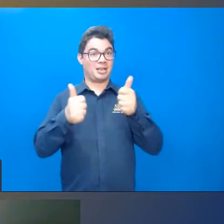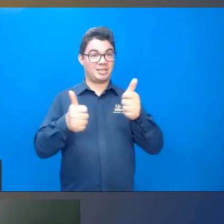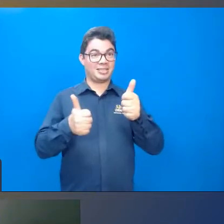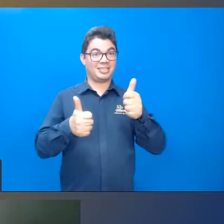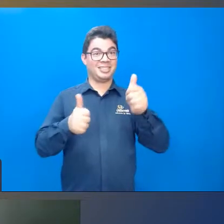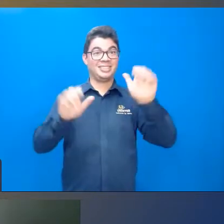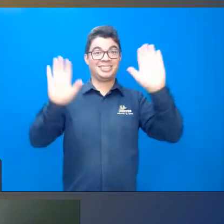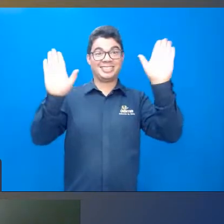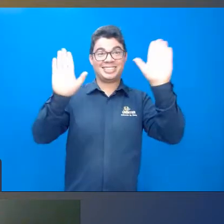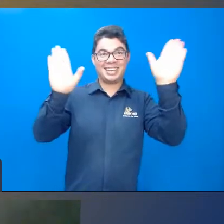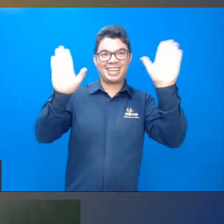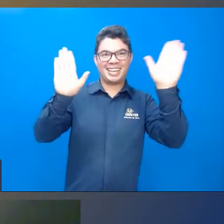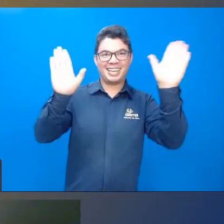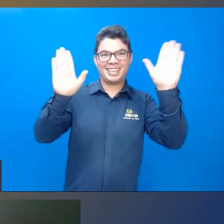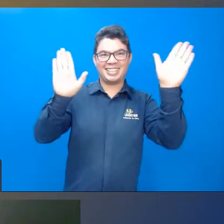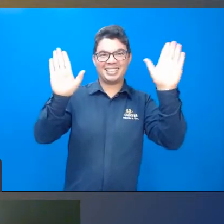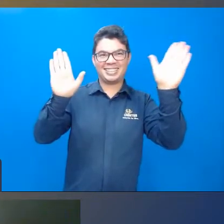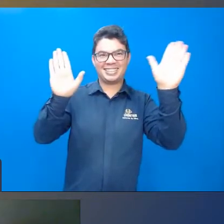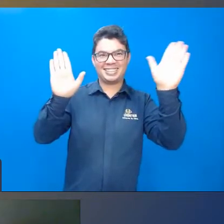Beijo para vocês, tchau, gente. Tchau, até o